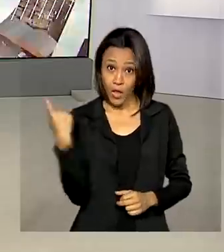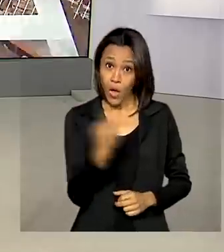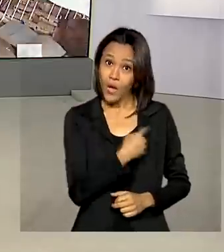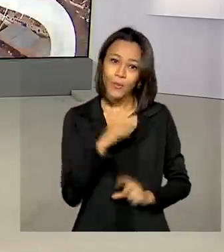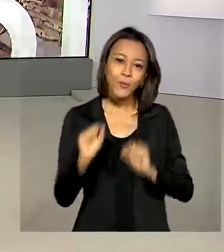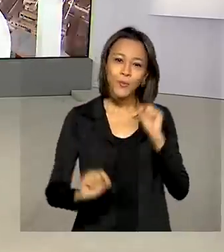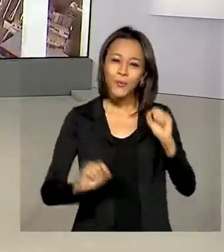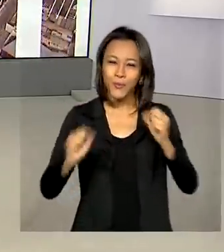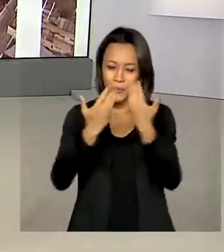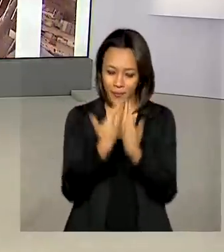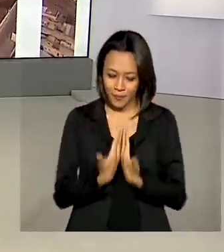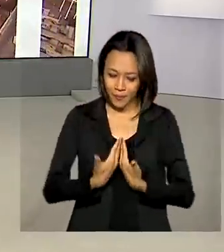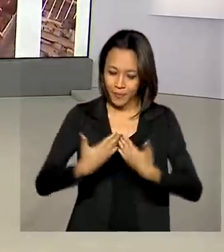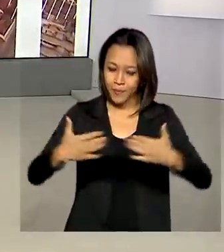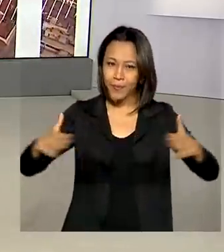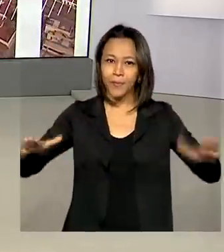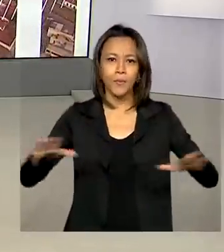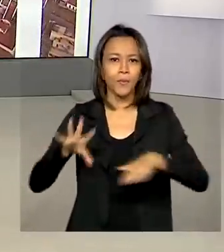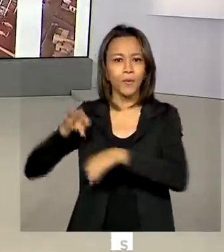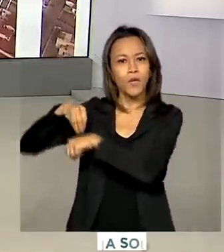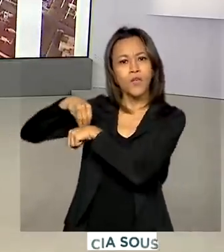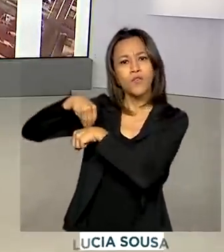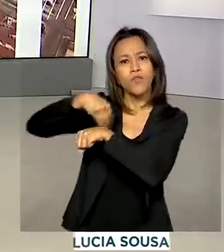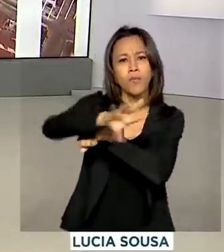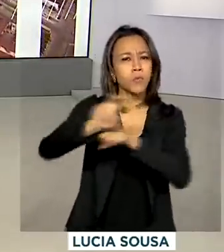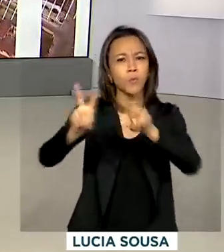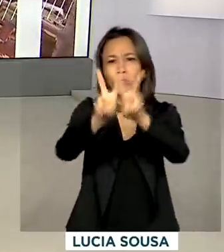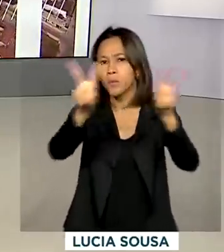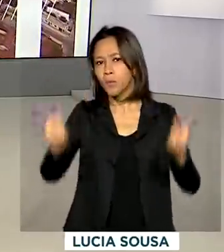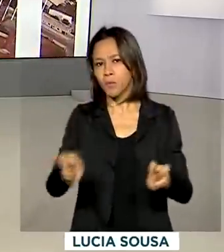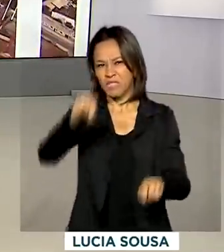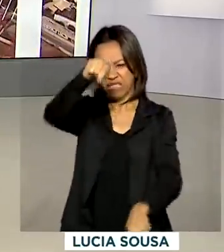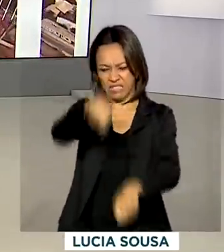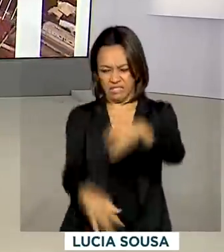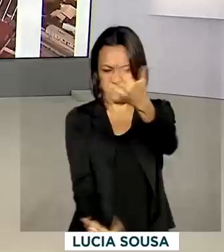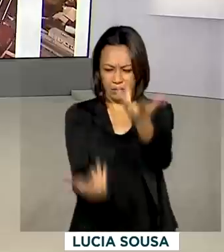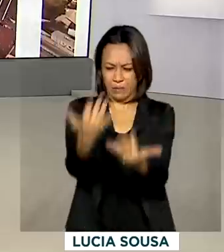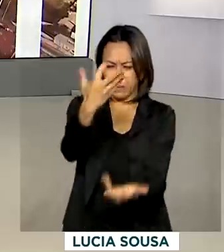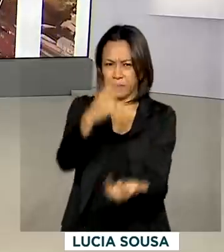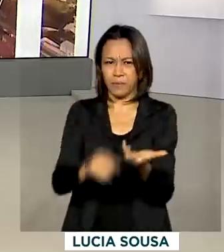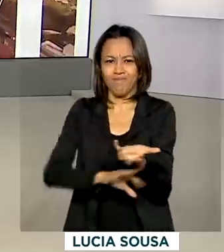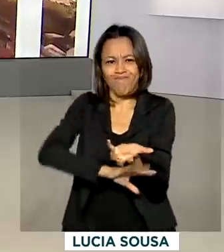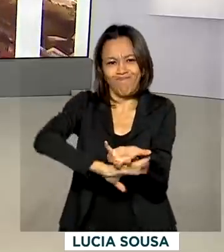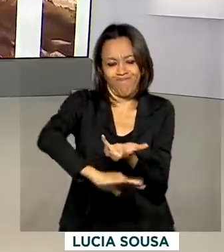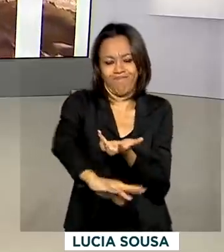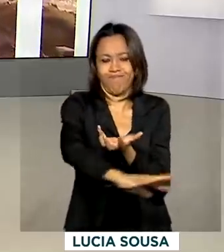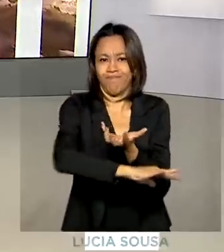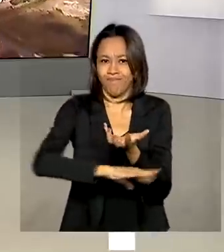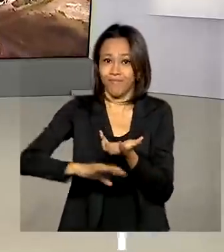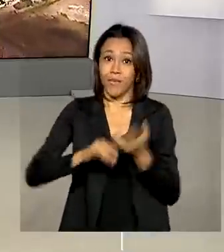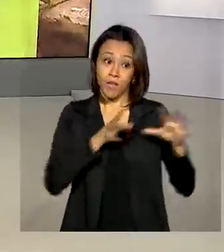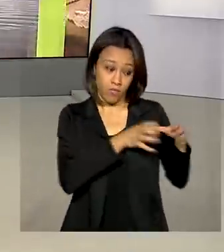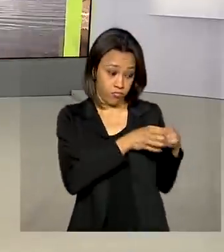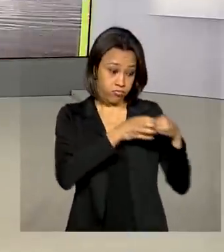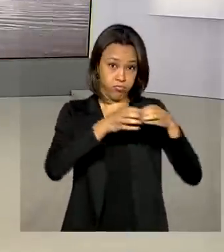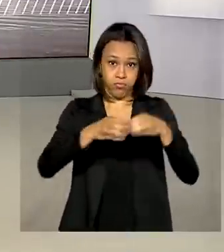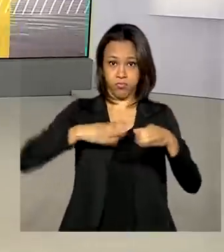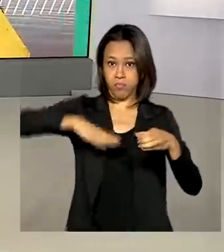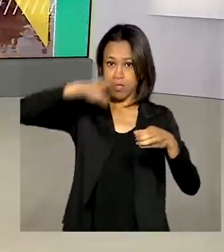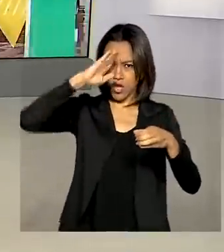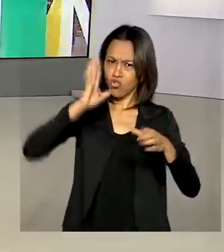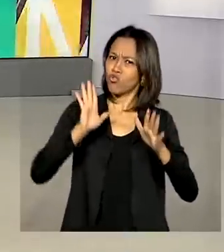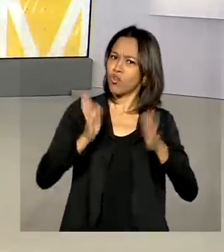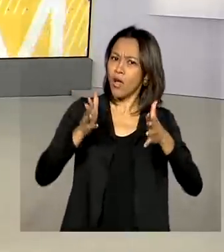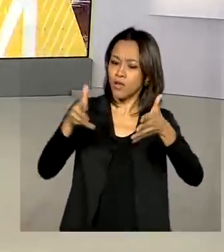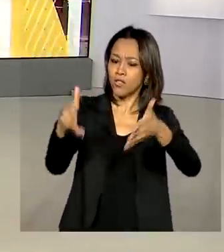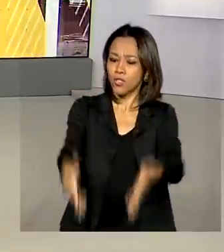essa edição do Brasil em dia com informações sobre as queimadas no Pantanal. Homens da Força Nacional de Segurança já estão por lá para